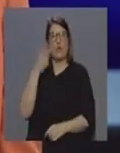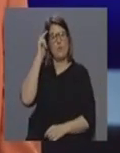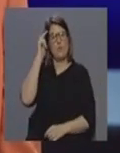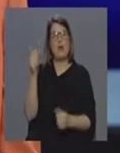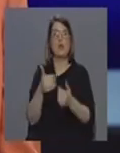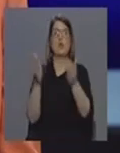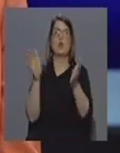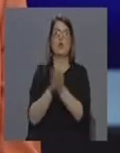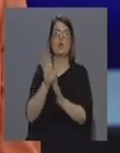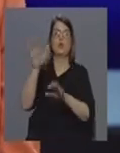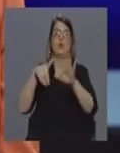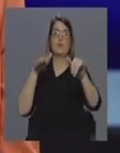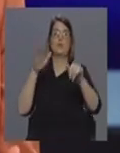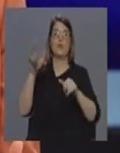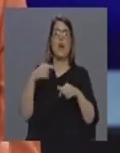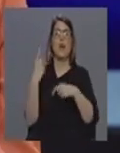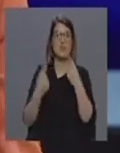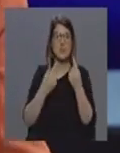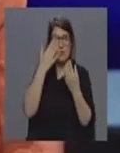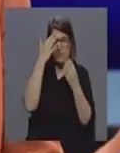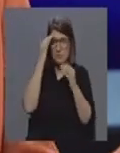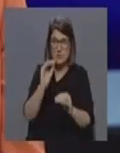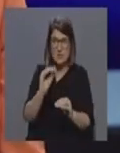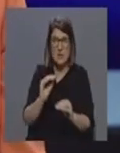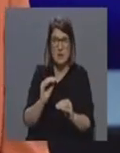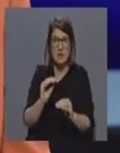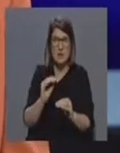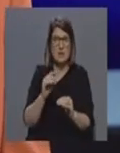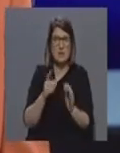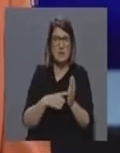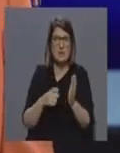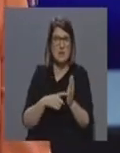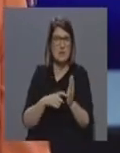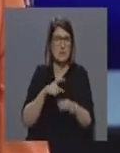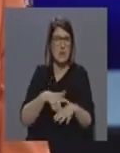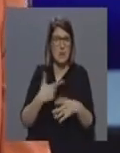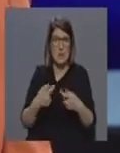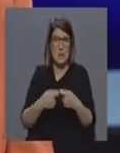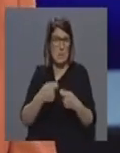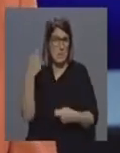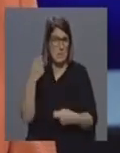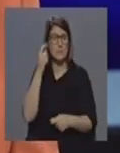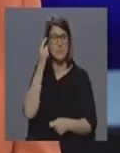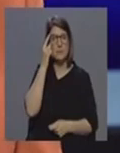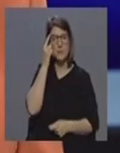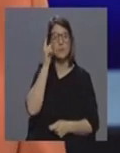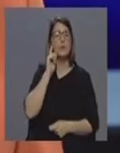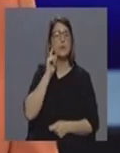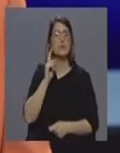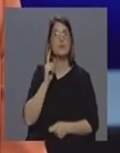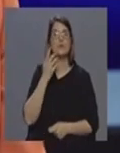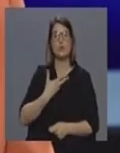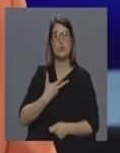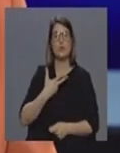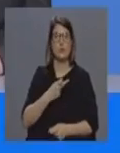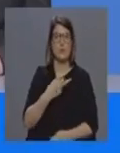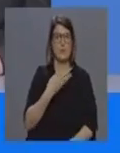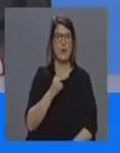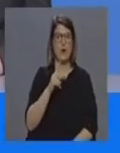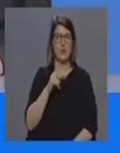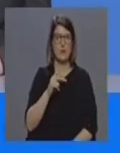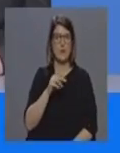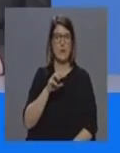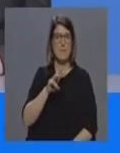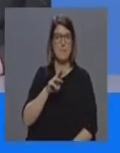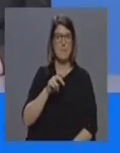alguns dos quais têm até a formação que não é adaptada às necessidades do momento Para isso importa ouvir a doutora Paula Mendes sobre essa questão doutora Paula